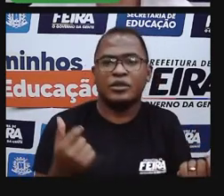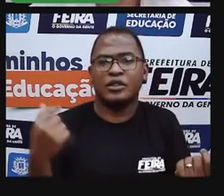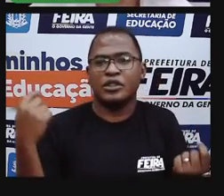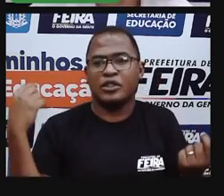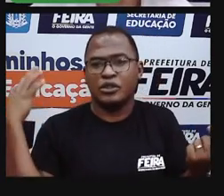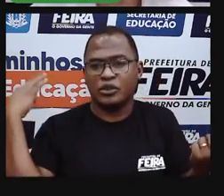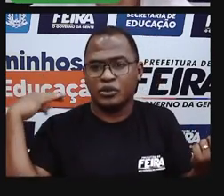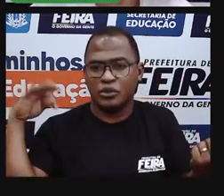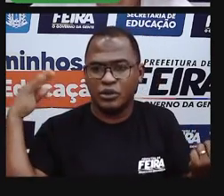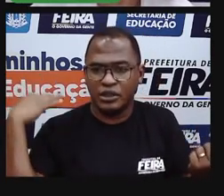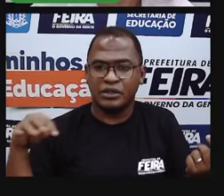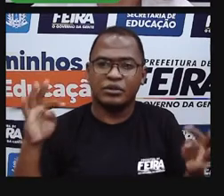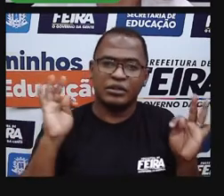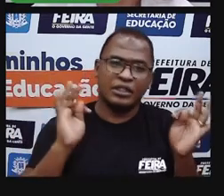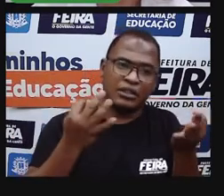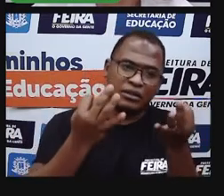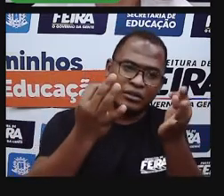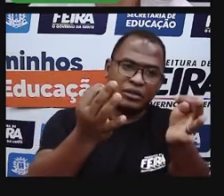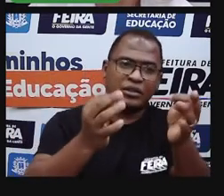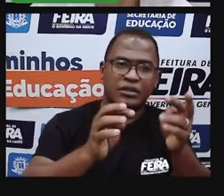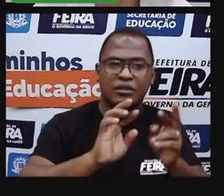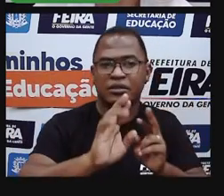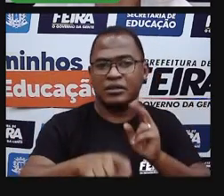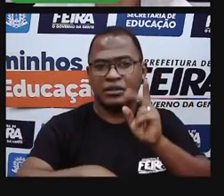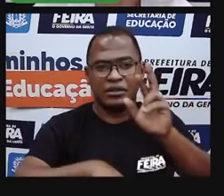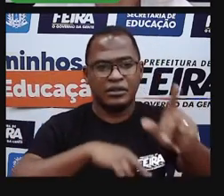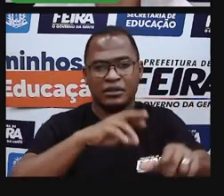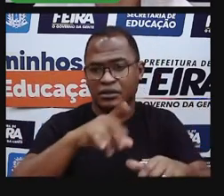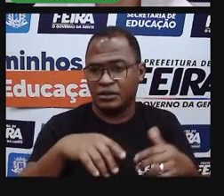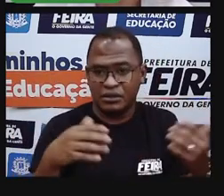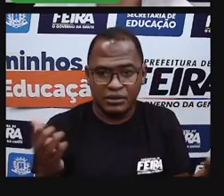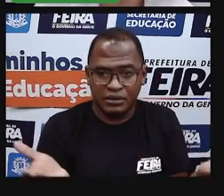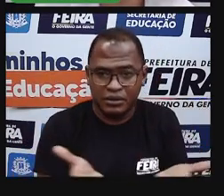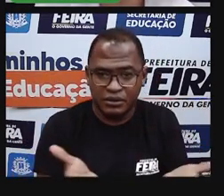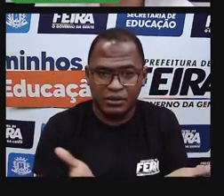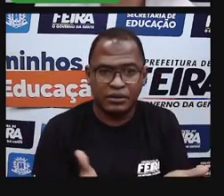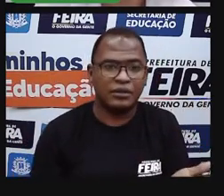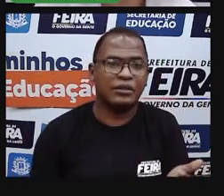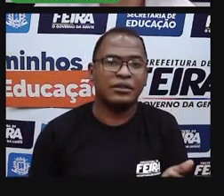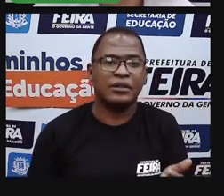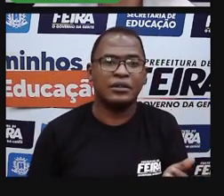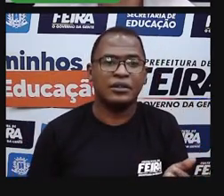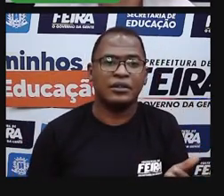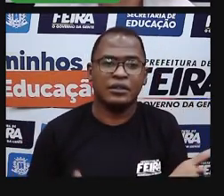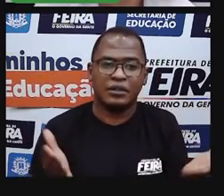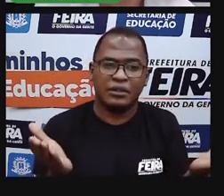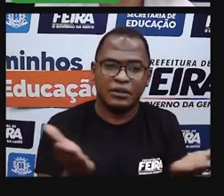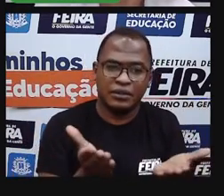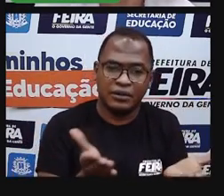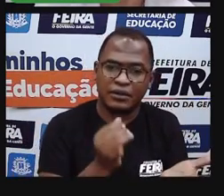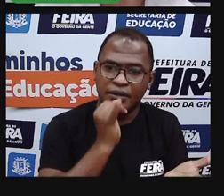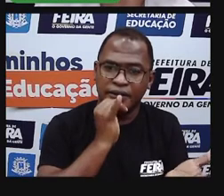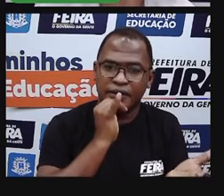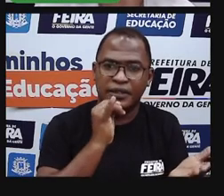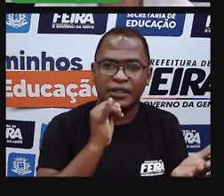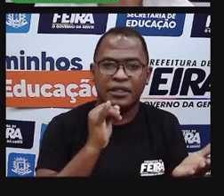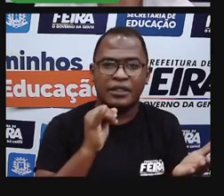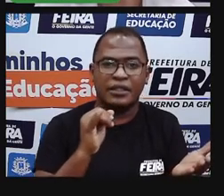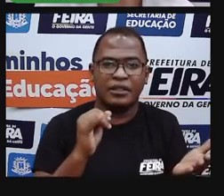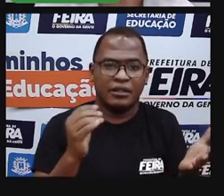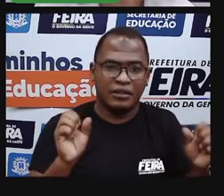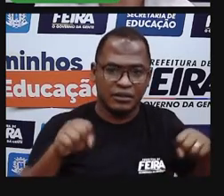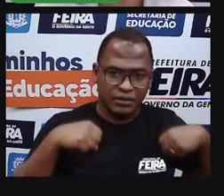gente pensa no Tomba, quando a gente pensa nas indústrias, a gente consegue, né, pensar